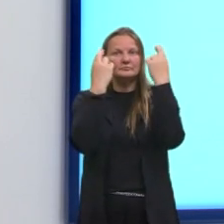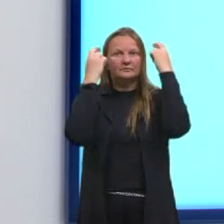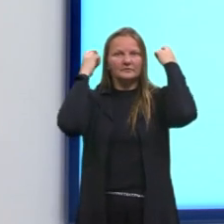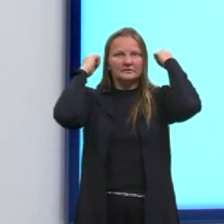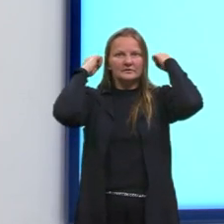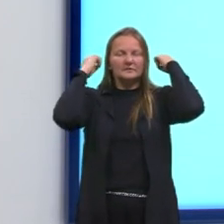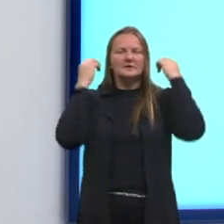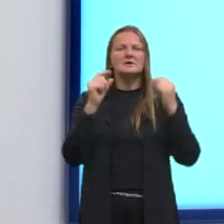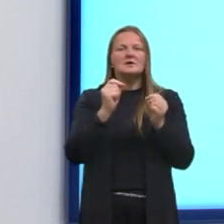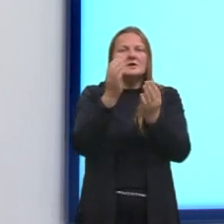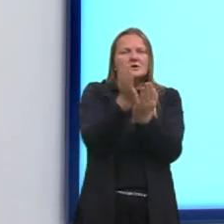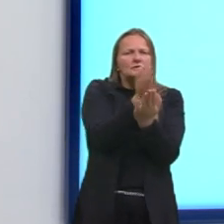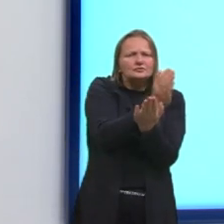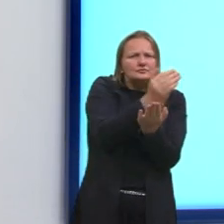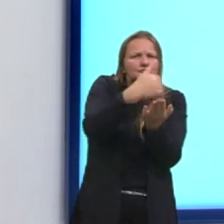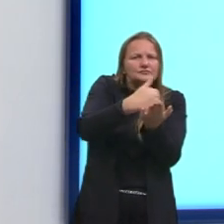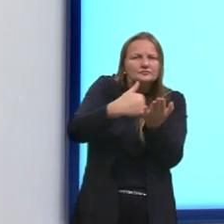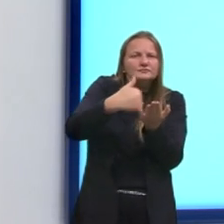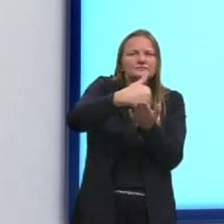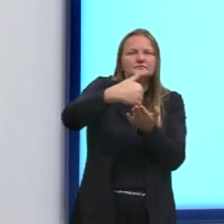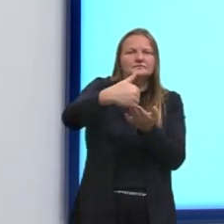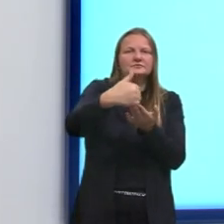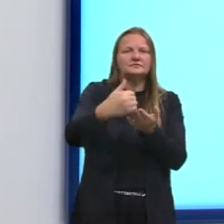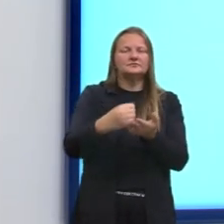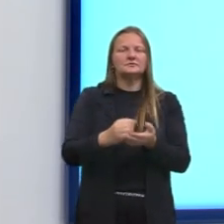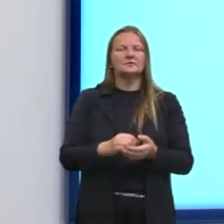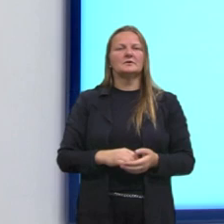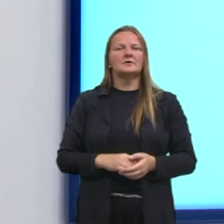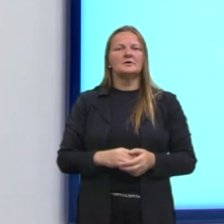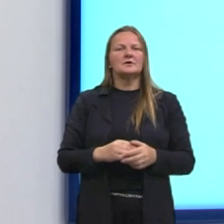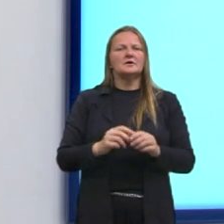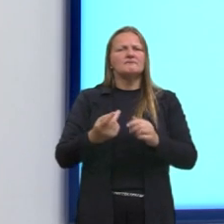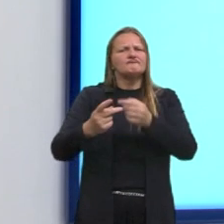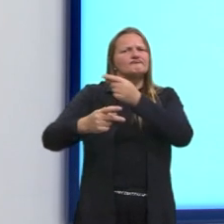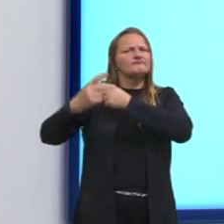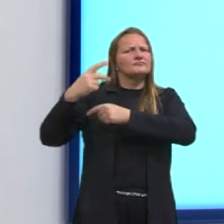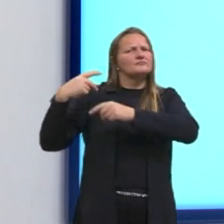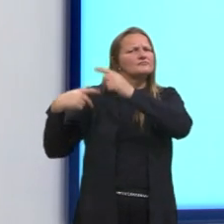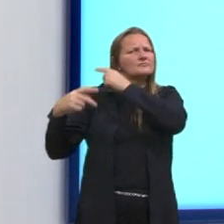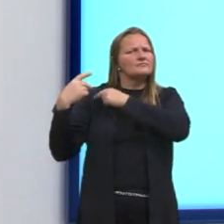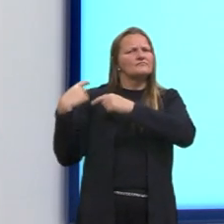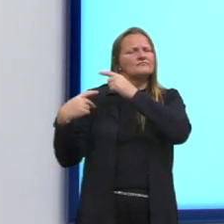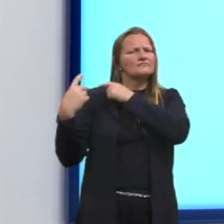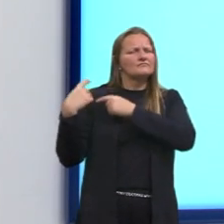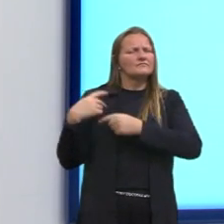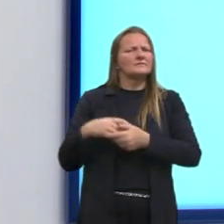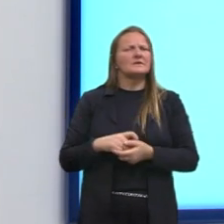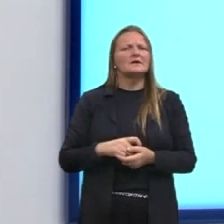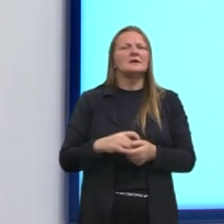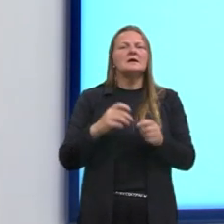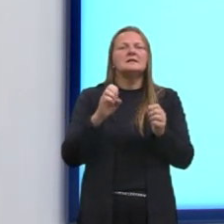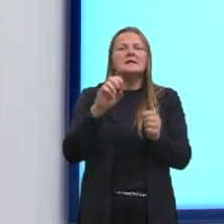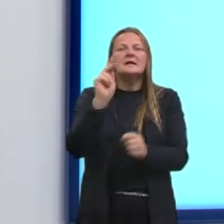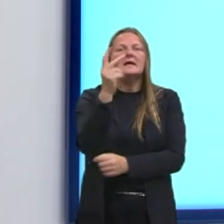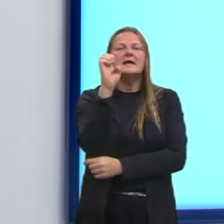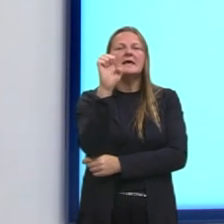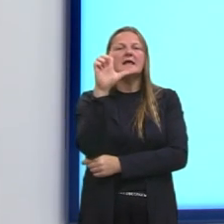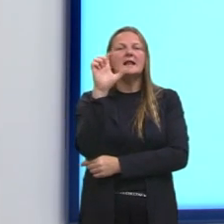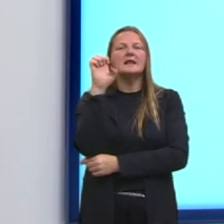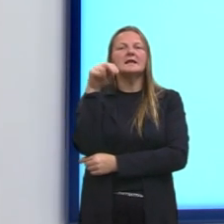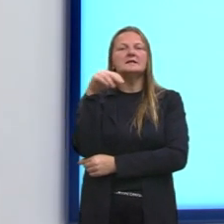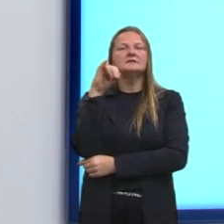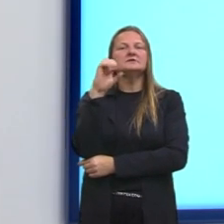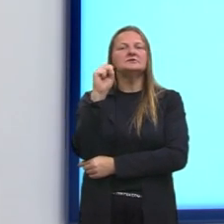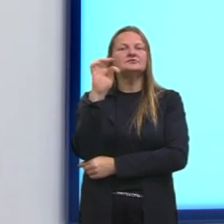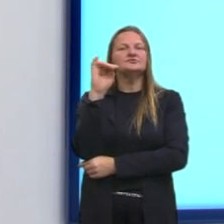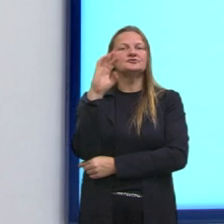que se dividem entre o período arcaico, clássico e helenístico. E aqui nós temos exemplos